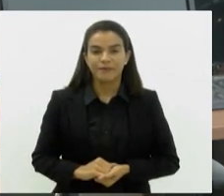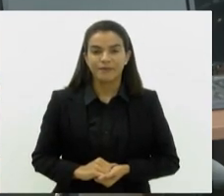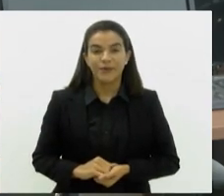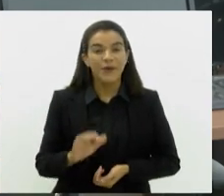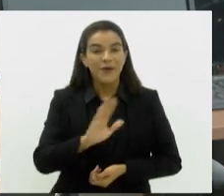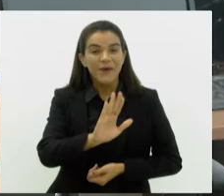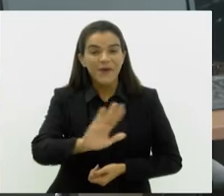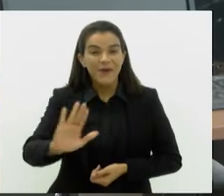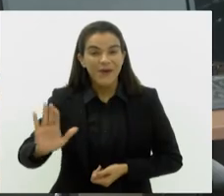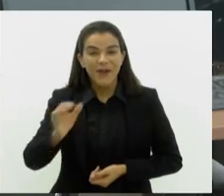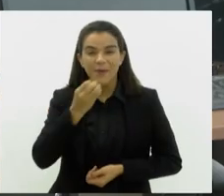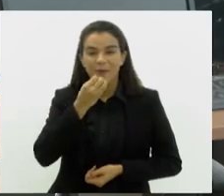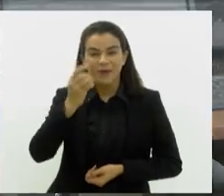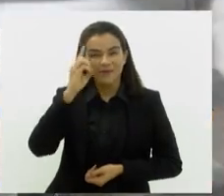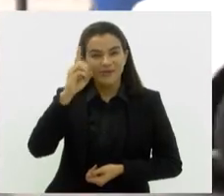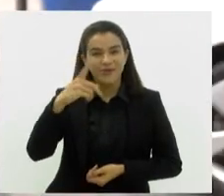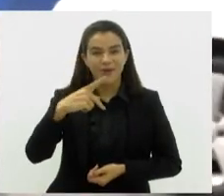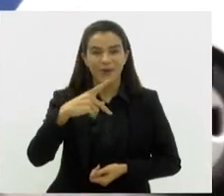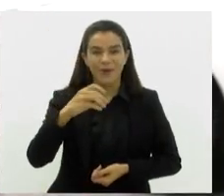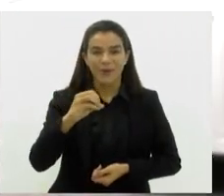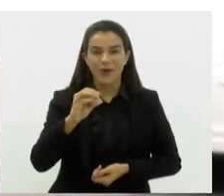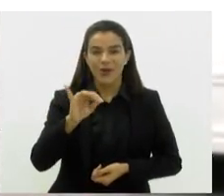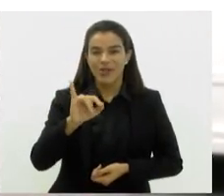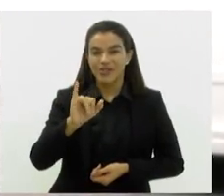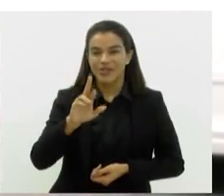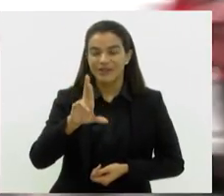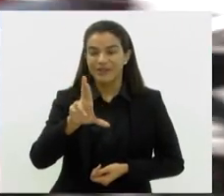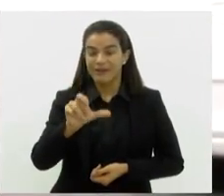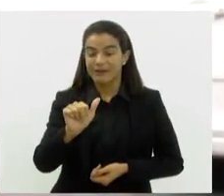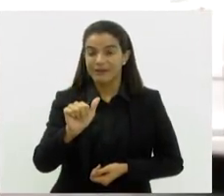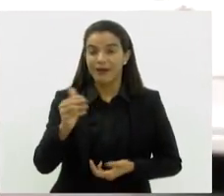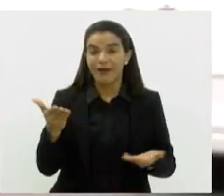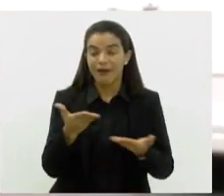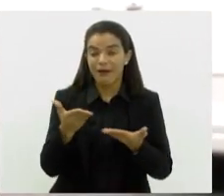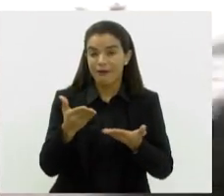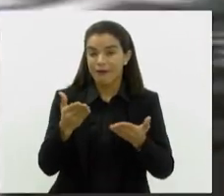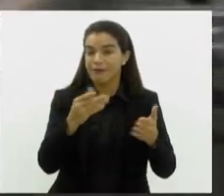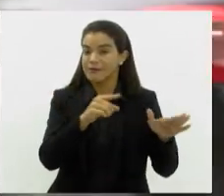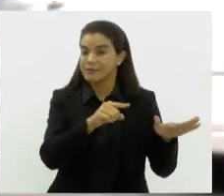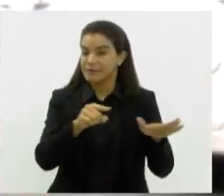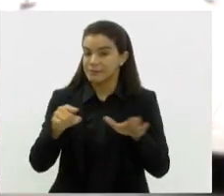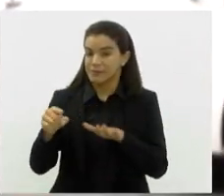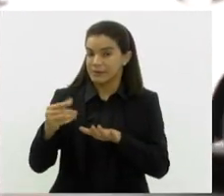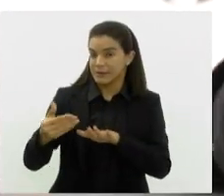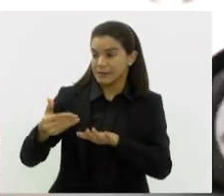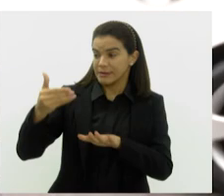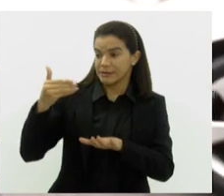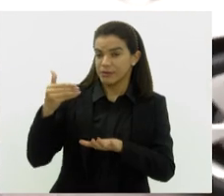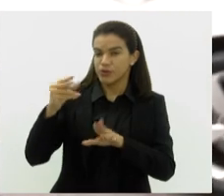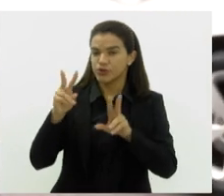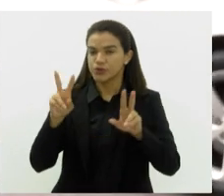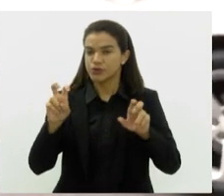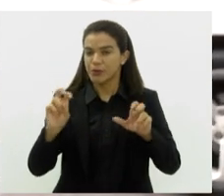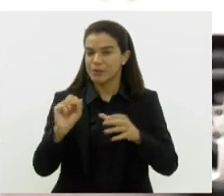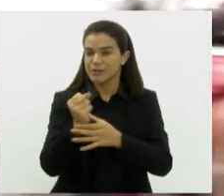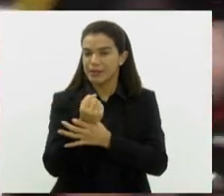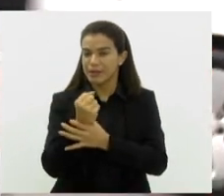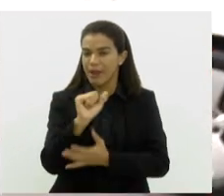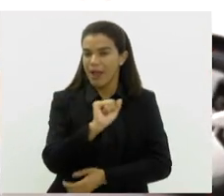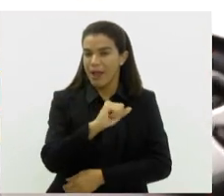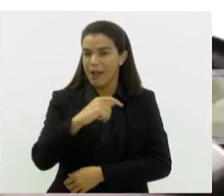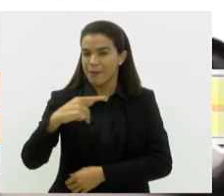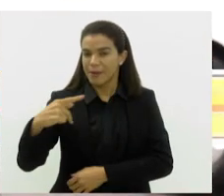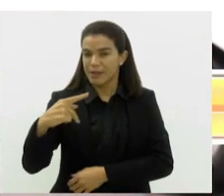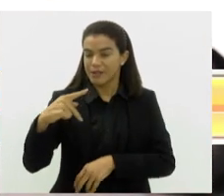Olá, bom dia, Putira. Bom dia a todos que acompanham o ATV Alerj. Nós falamos na semana passada a respeito da segurança nos aplicativos de